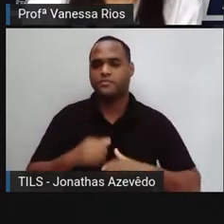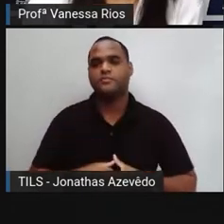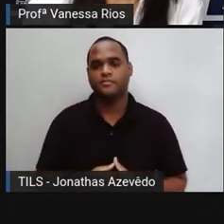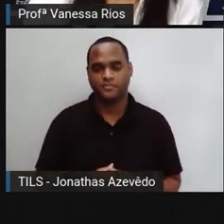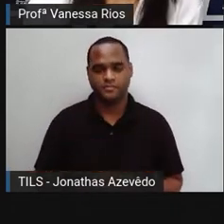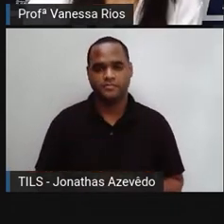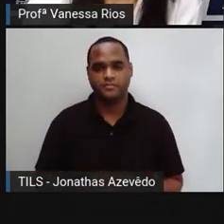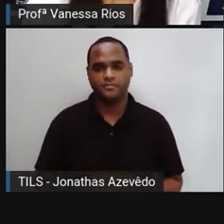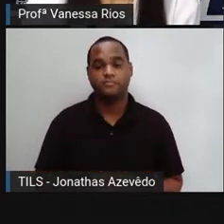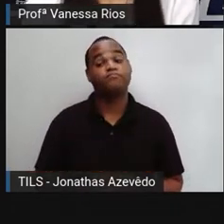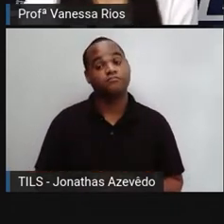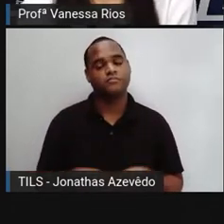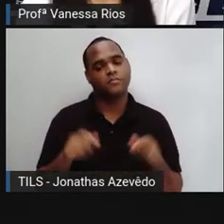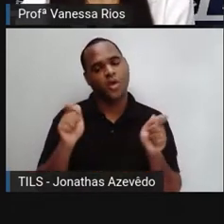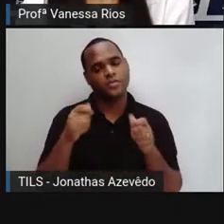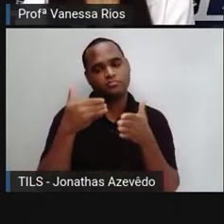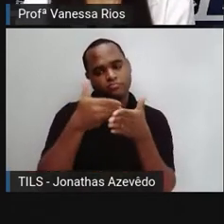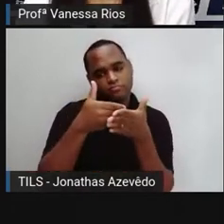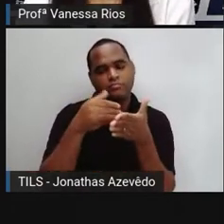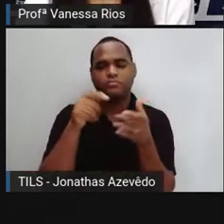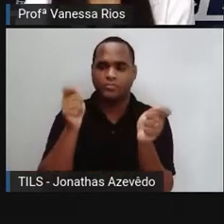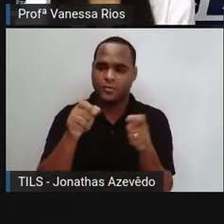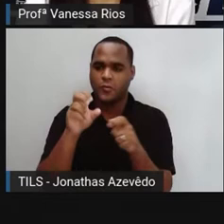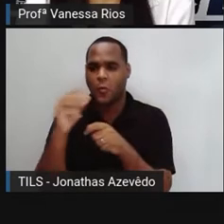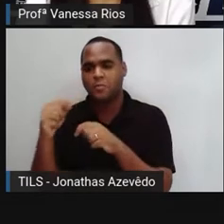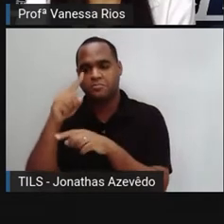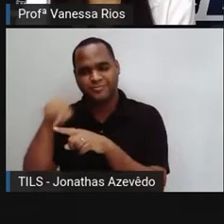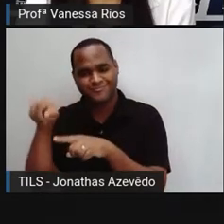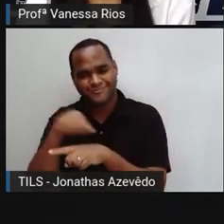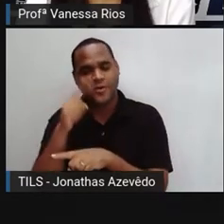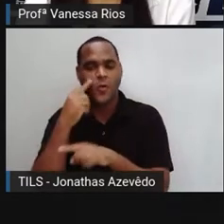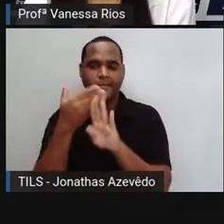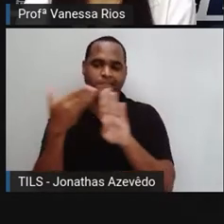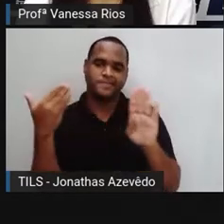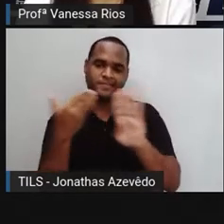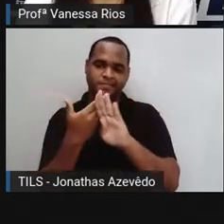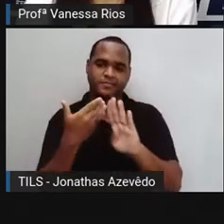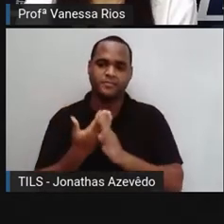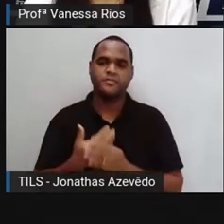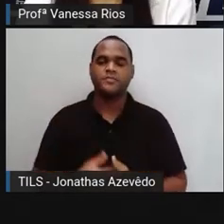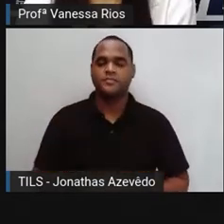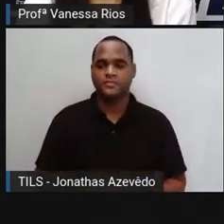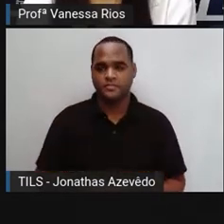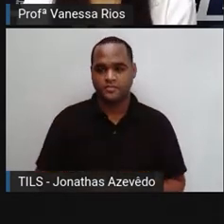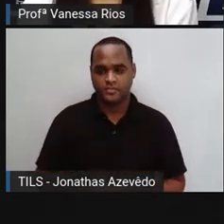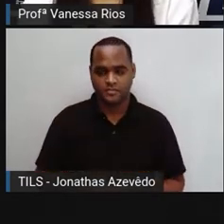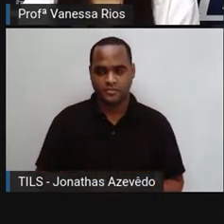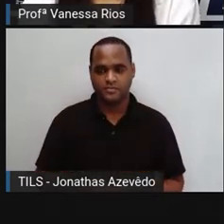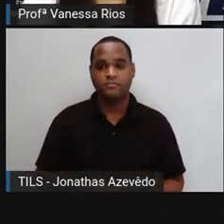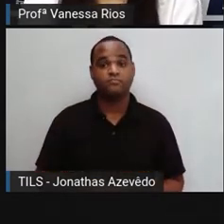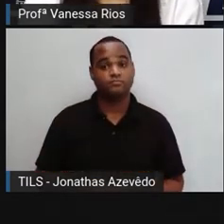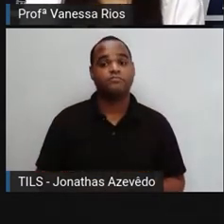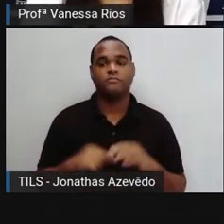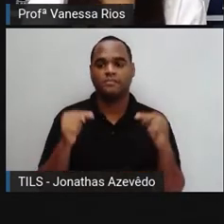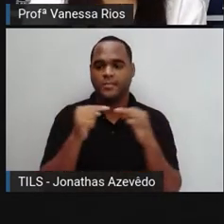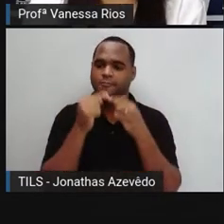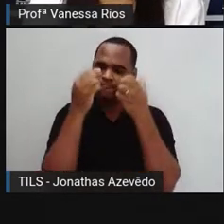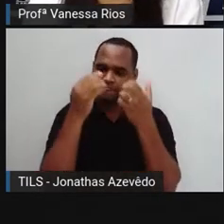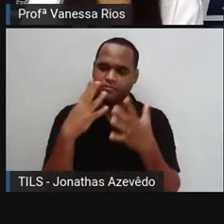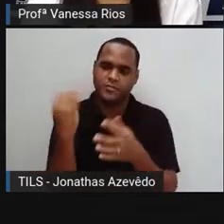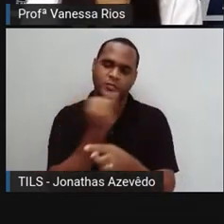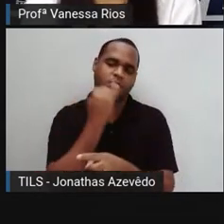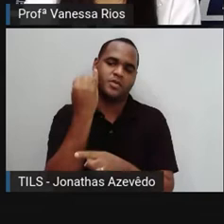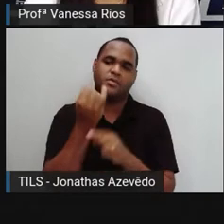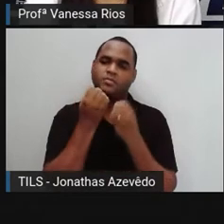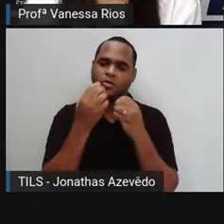Então, pode aproximar, mas também pode excluir, distanciar. E aí, ela se torna muito mais importante, né?